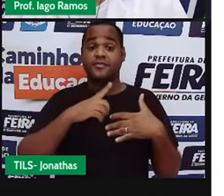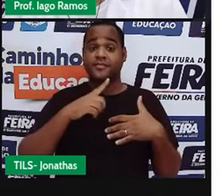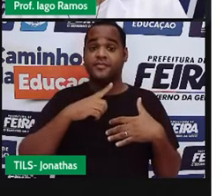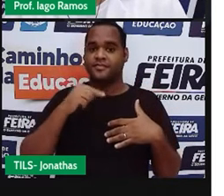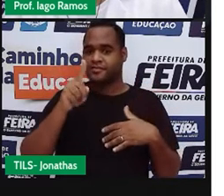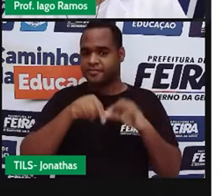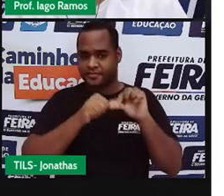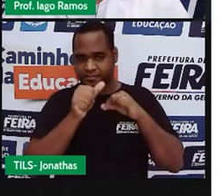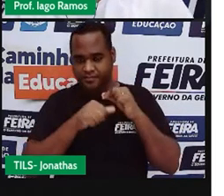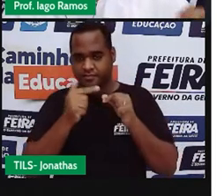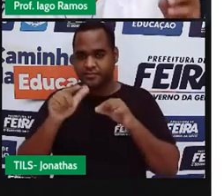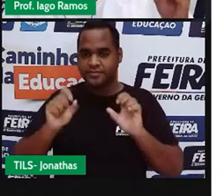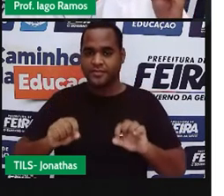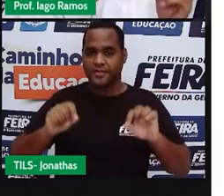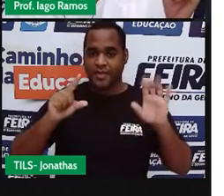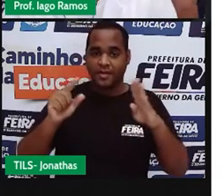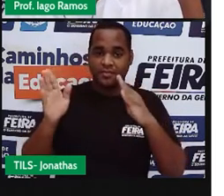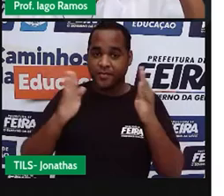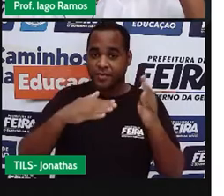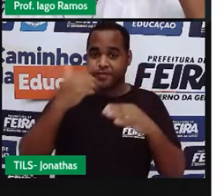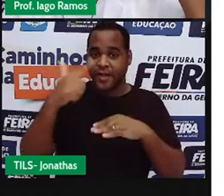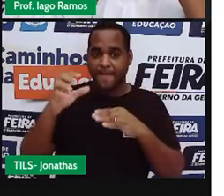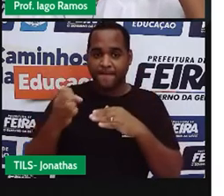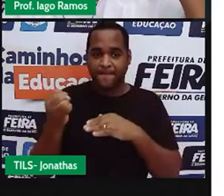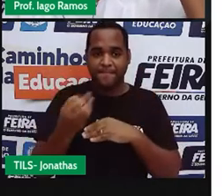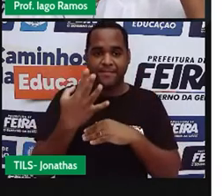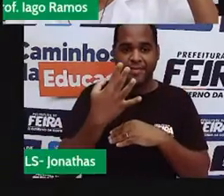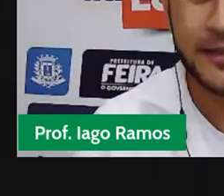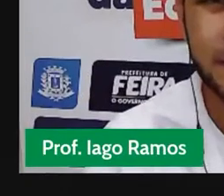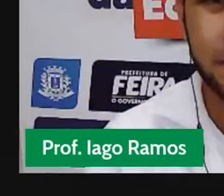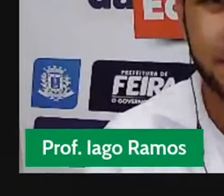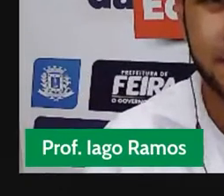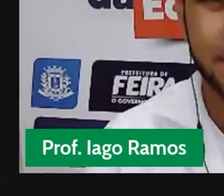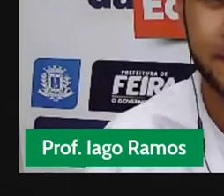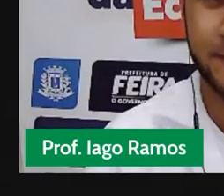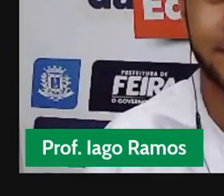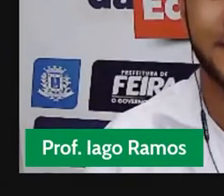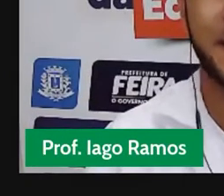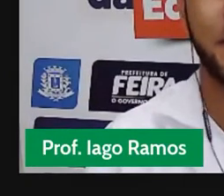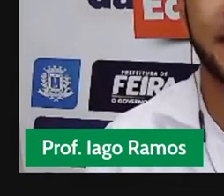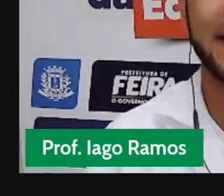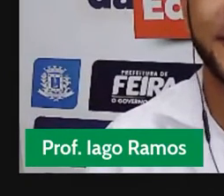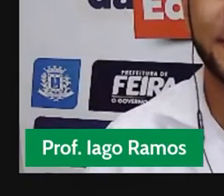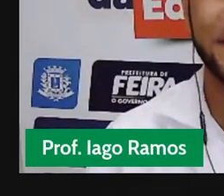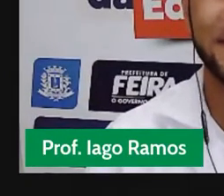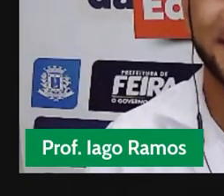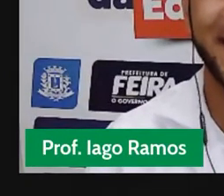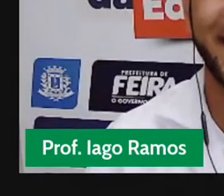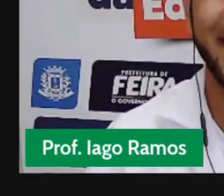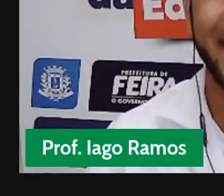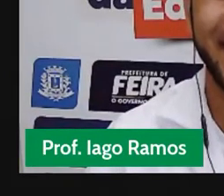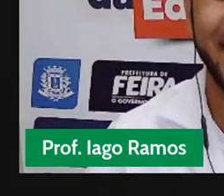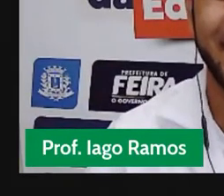fazer uma mudança de tela. Em um passe de mágica, essa desaparece. Desapareceu.